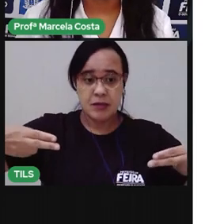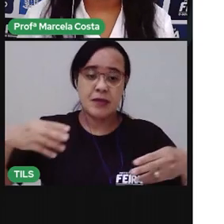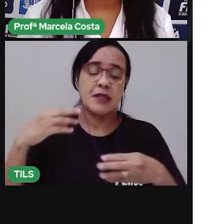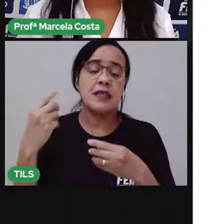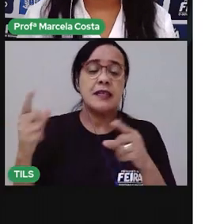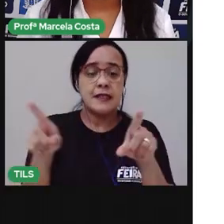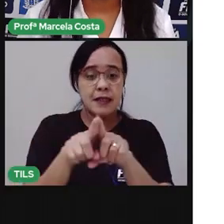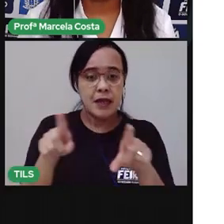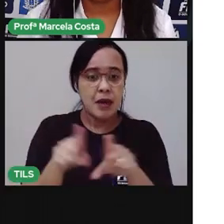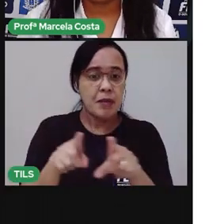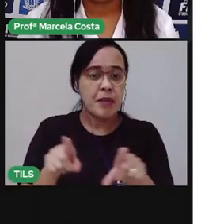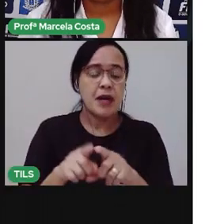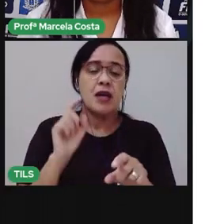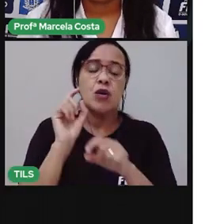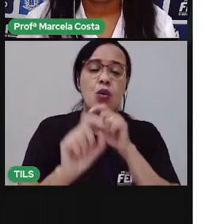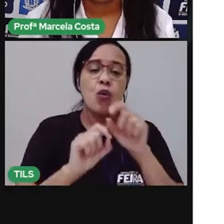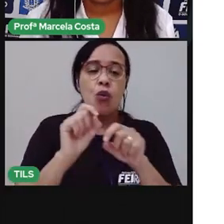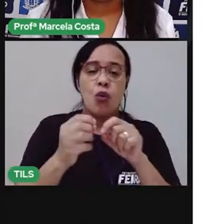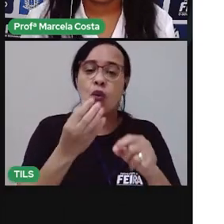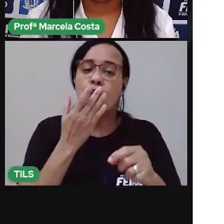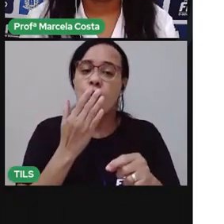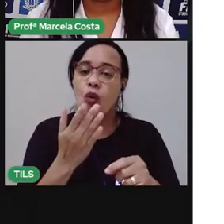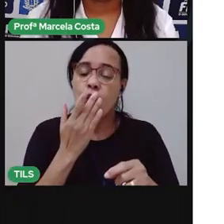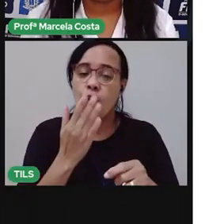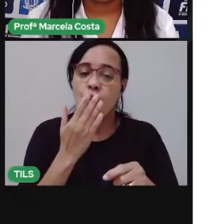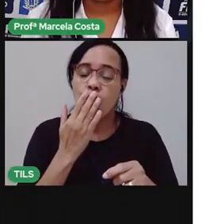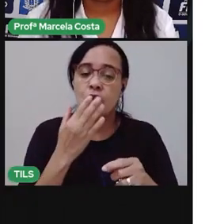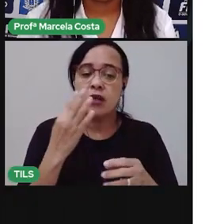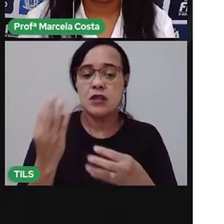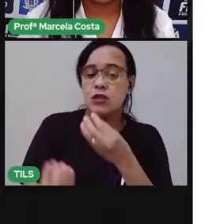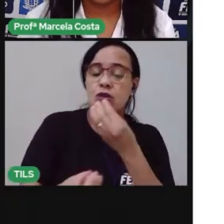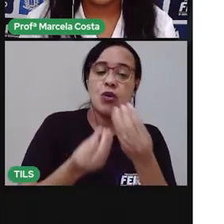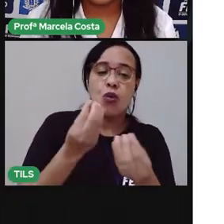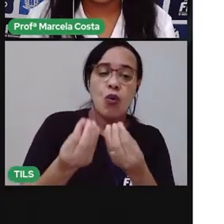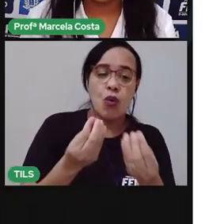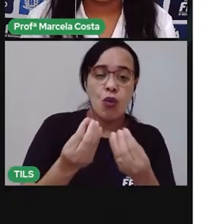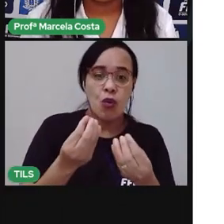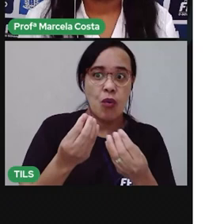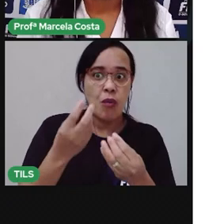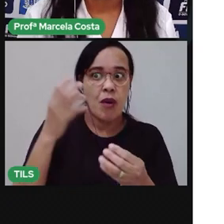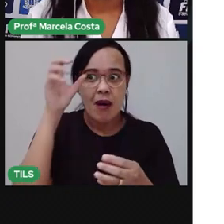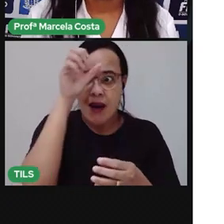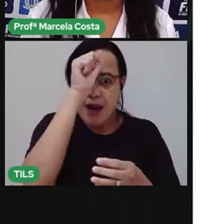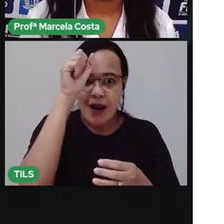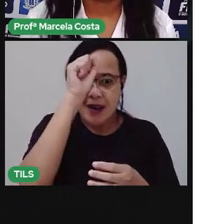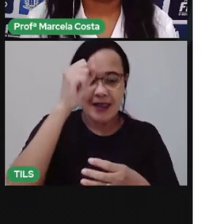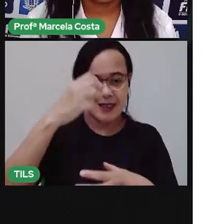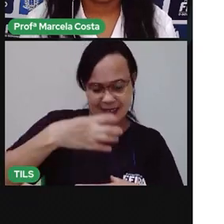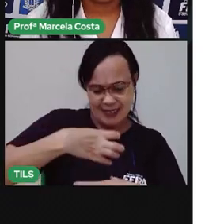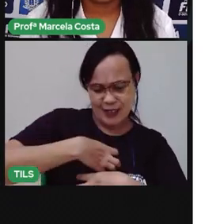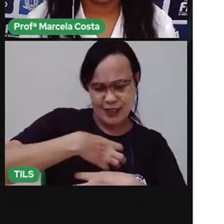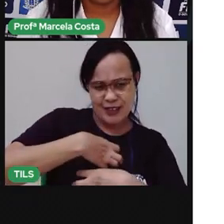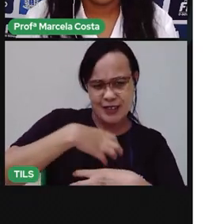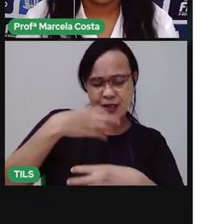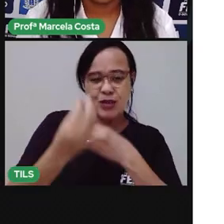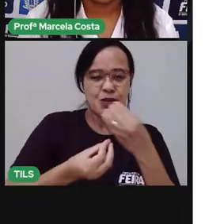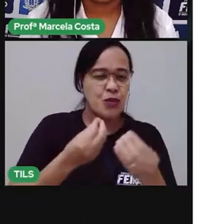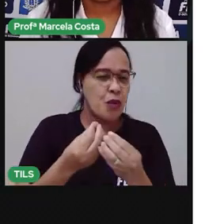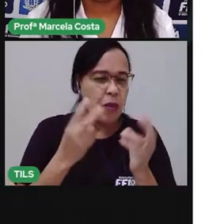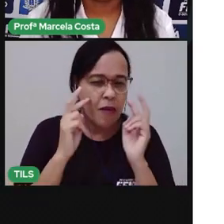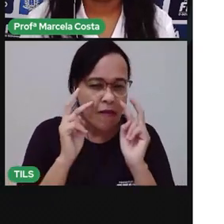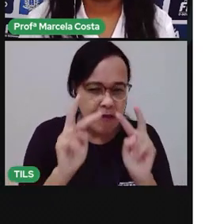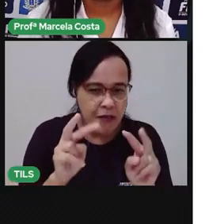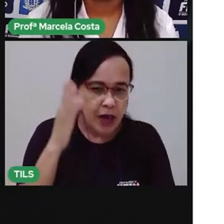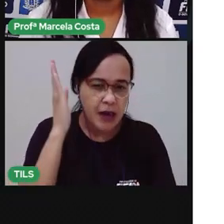tamanhos, cores. Vai aprender a usar os sentidos para fazer esse reconhecimento,